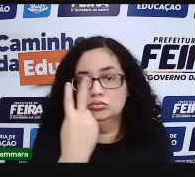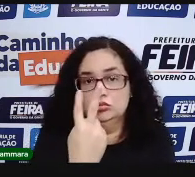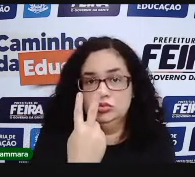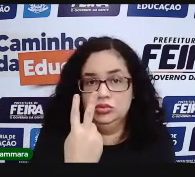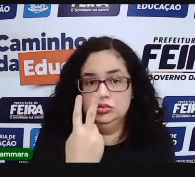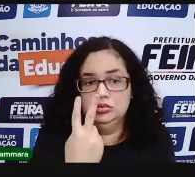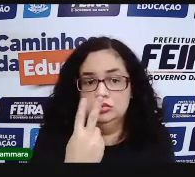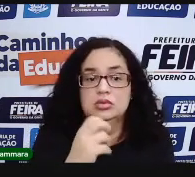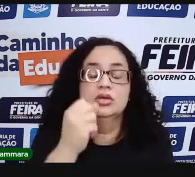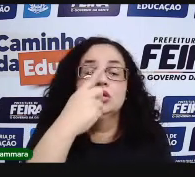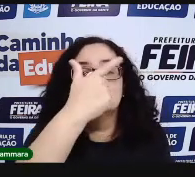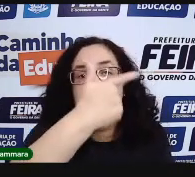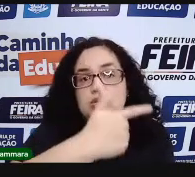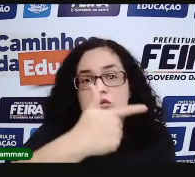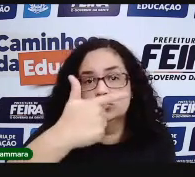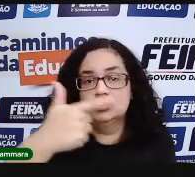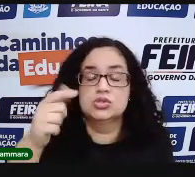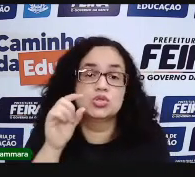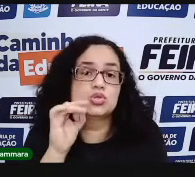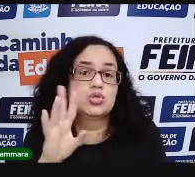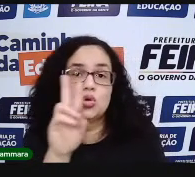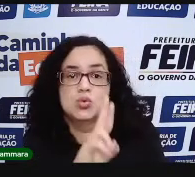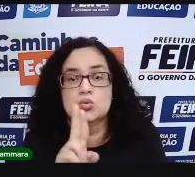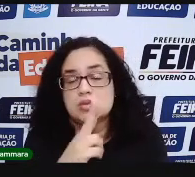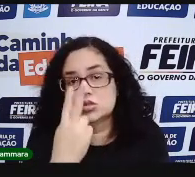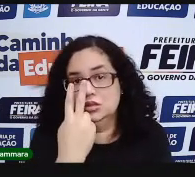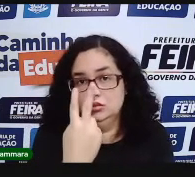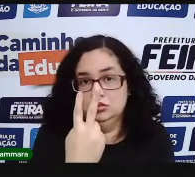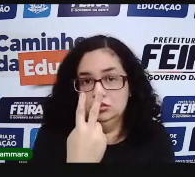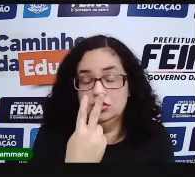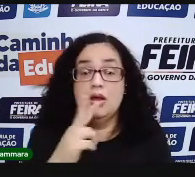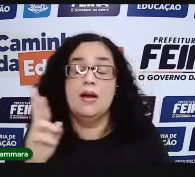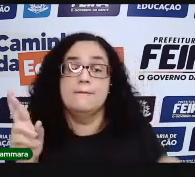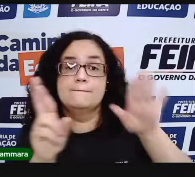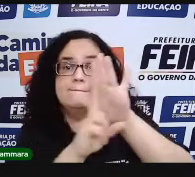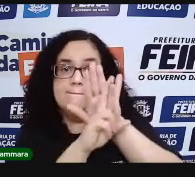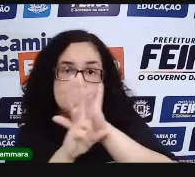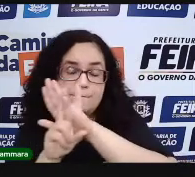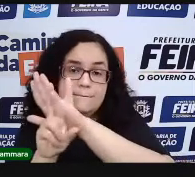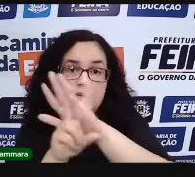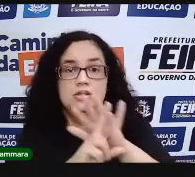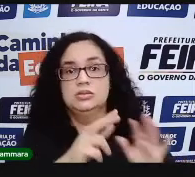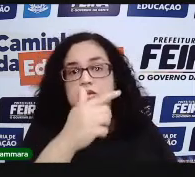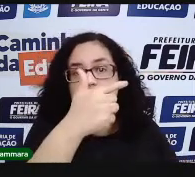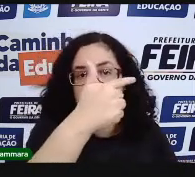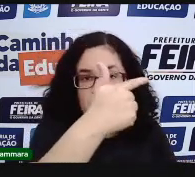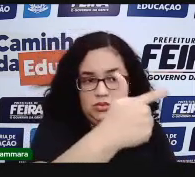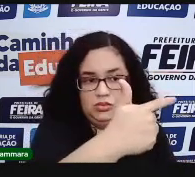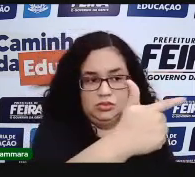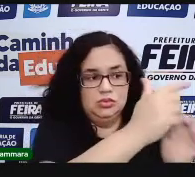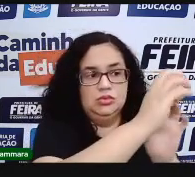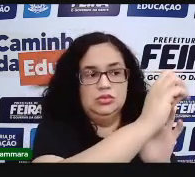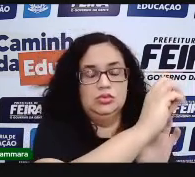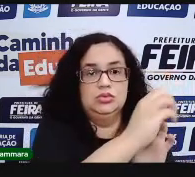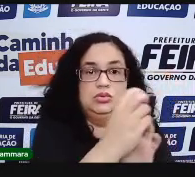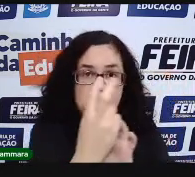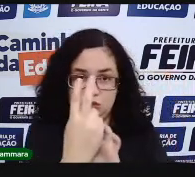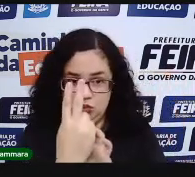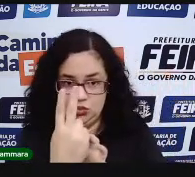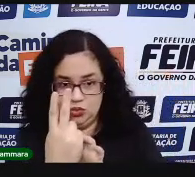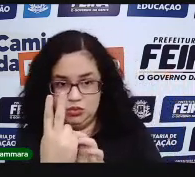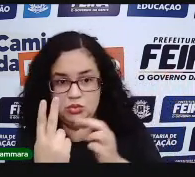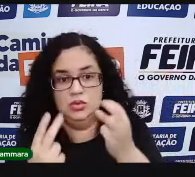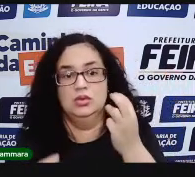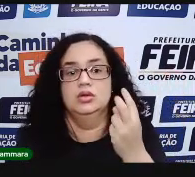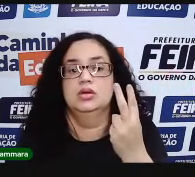Somente o 2, né? 222. A gente usa o 2 para representar o 200. A gente